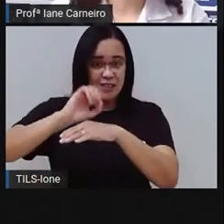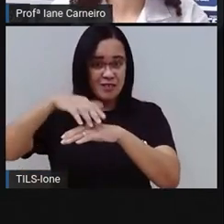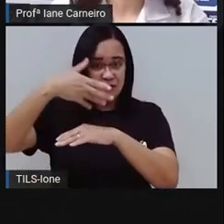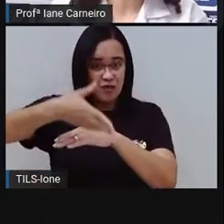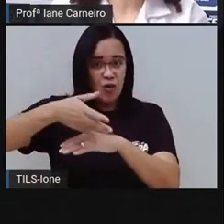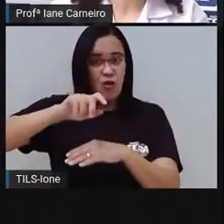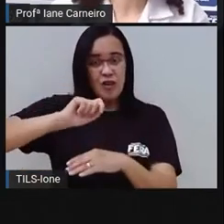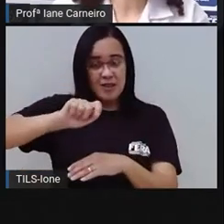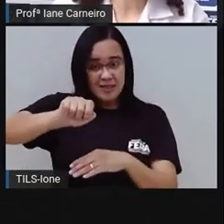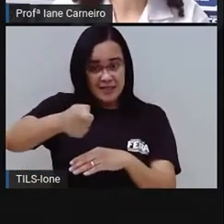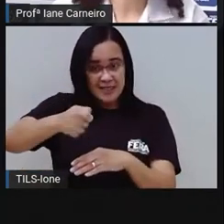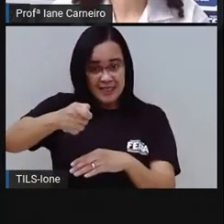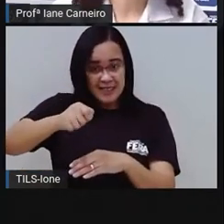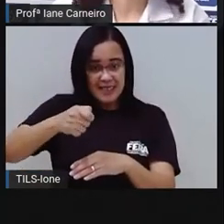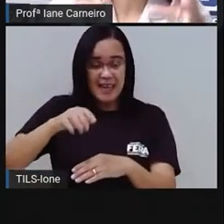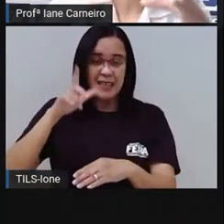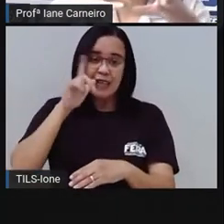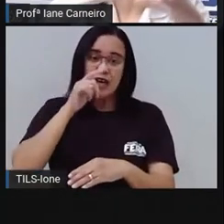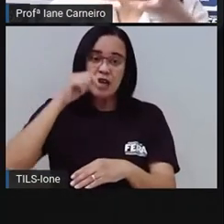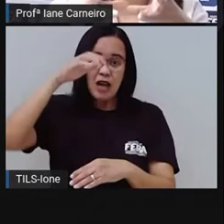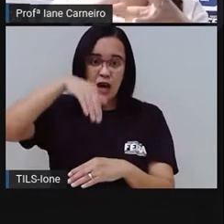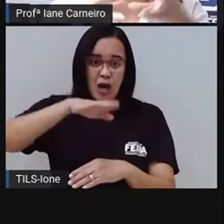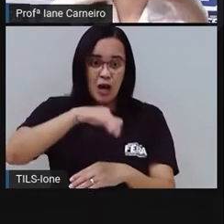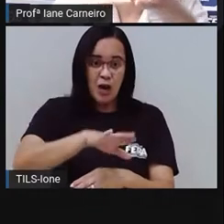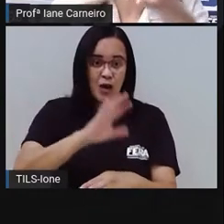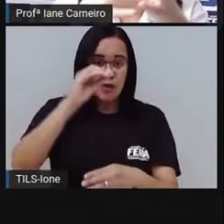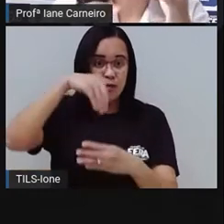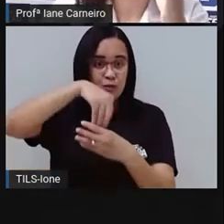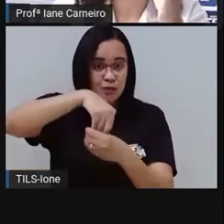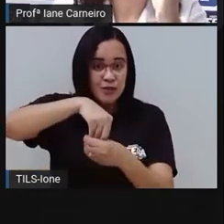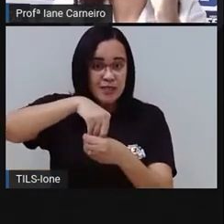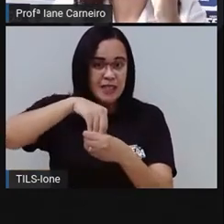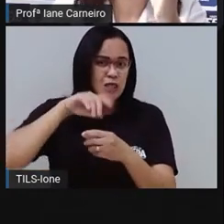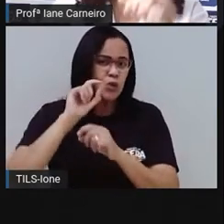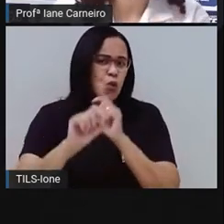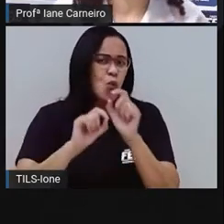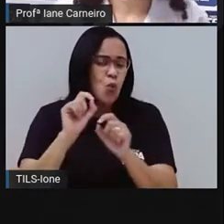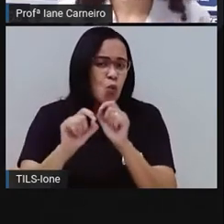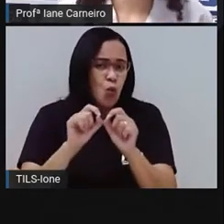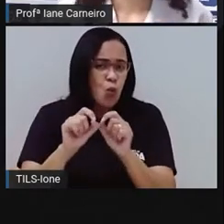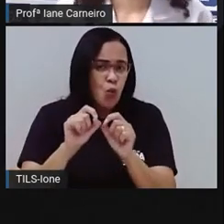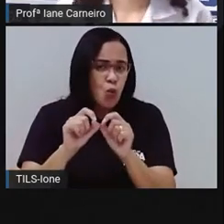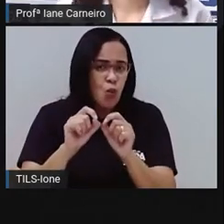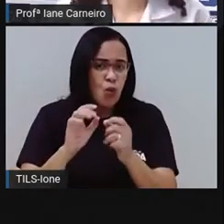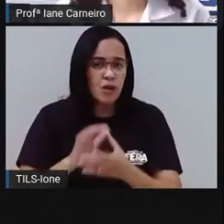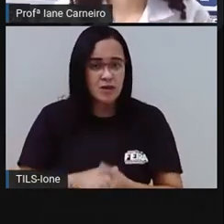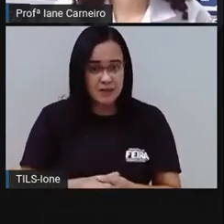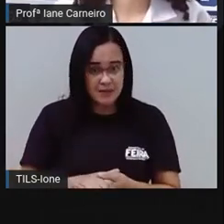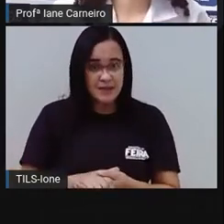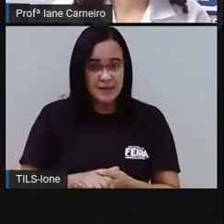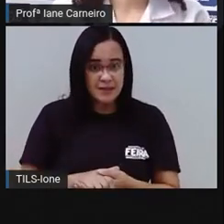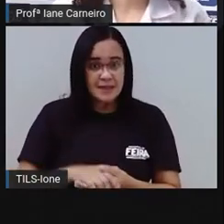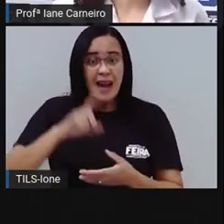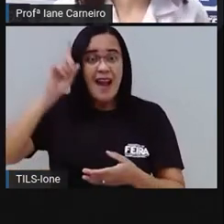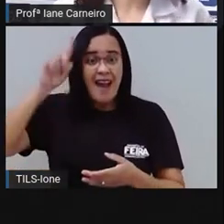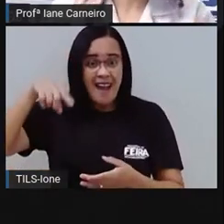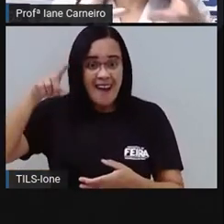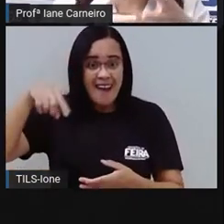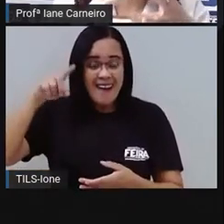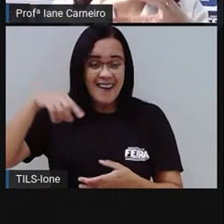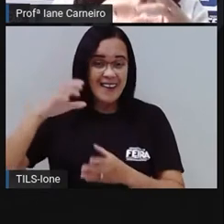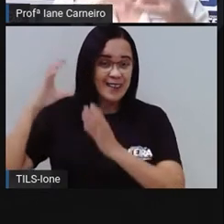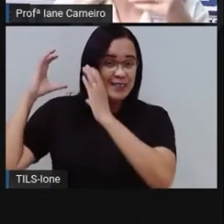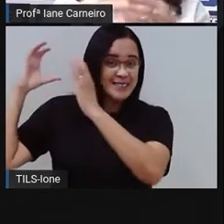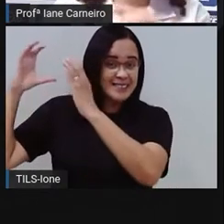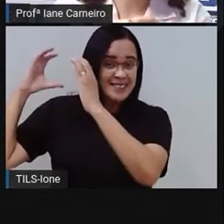trancada e inundada por dentro. Uma casinha verde, cheia de água dentro, é o quê? O coco verde, né? Aquele